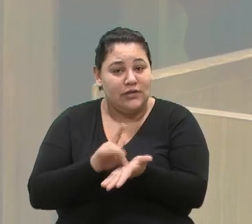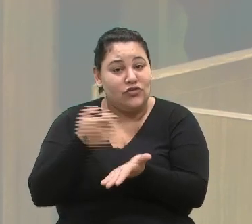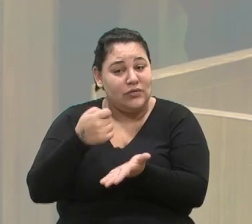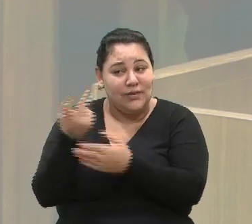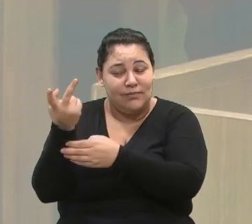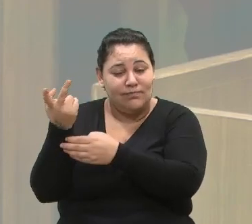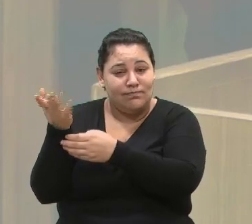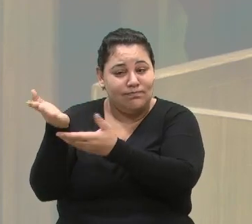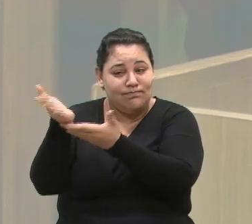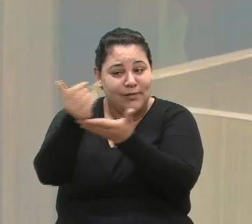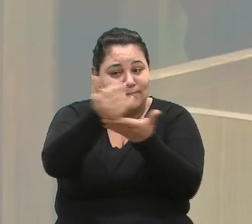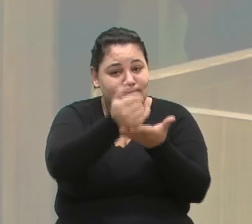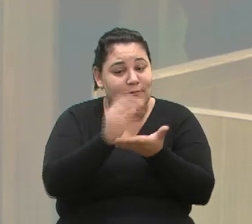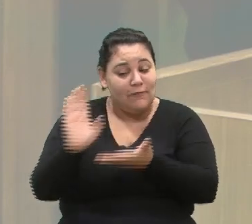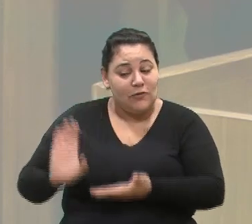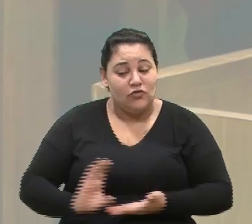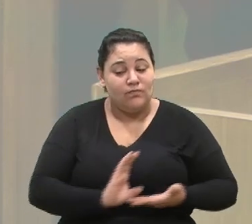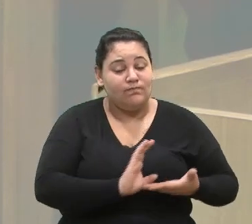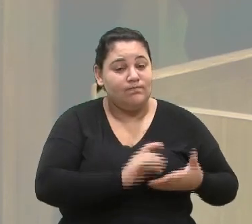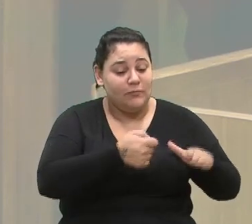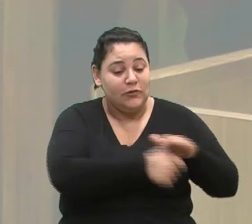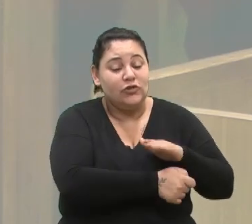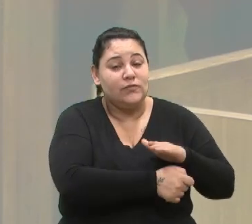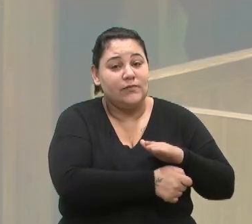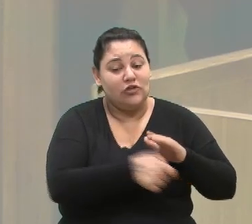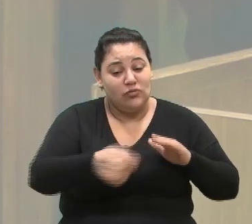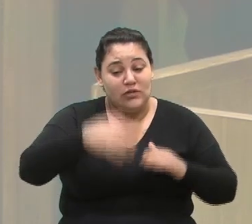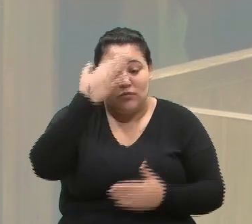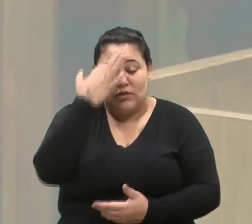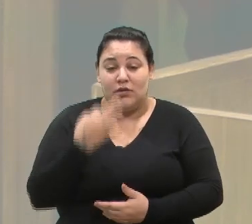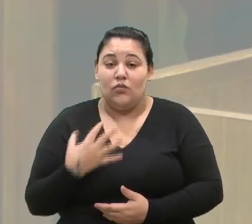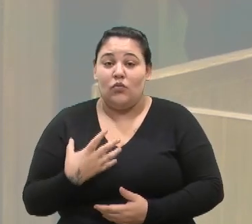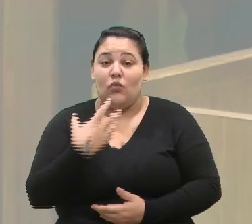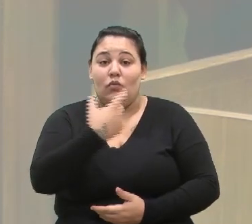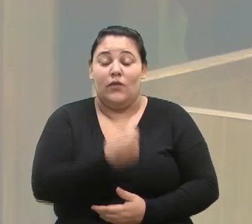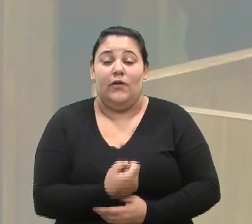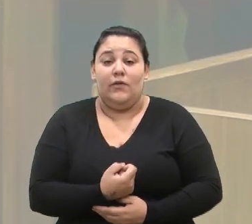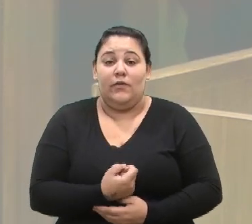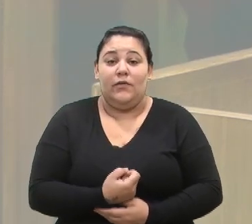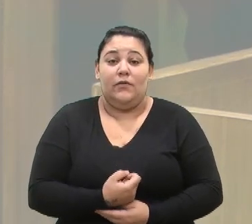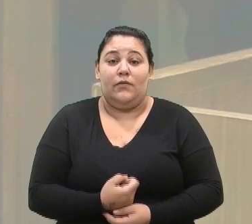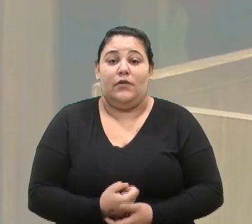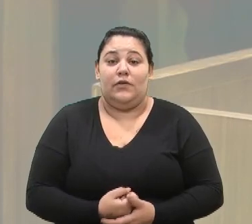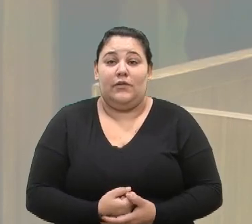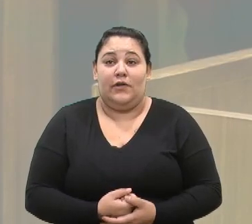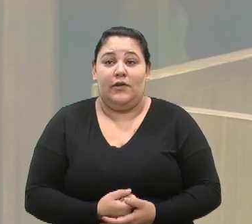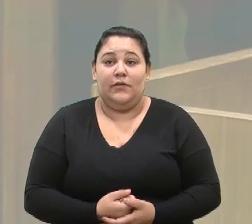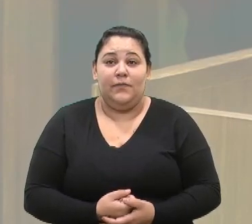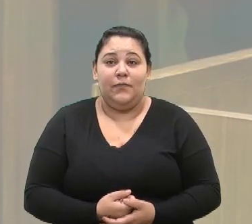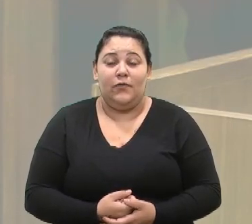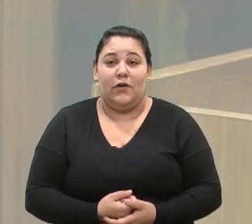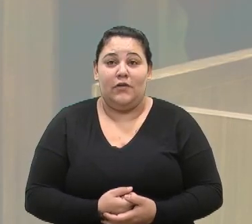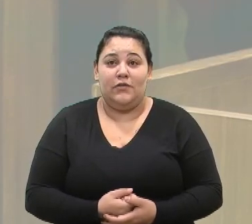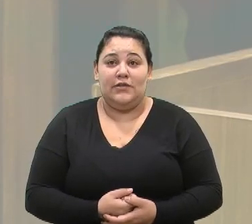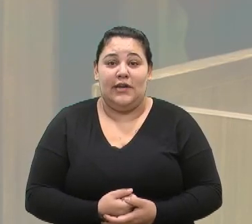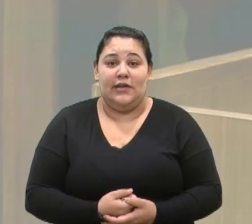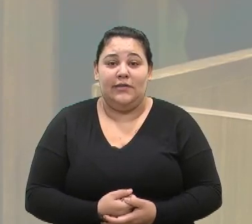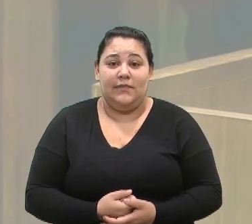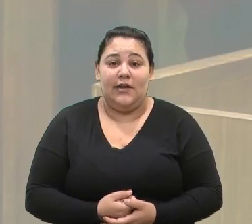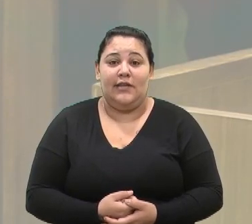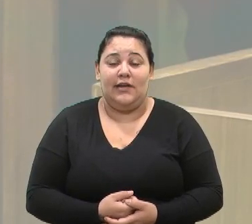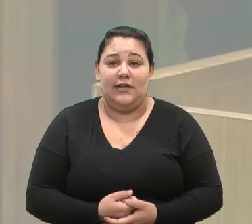Nós precisamos entender quanto o município tem de capacidade de investimentos. Uma parte, vereador.